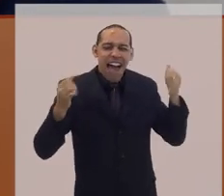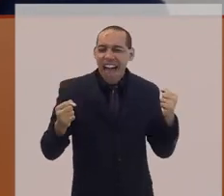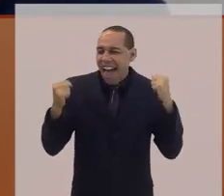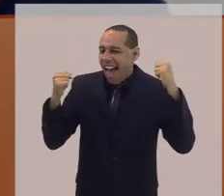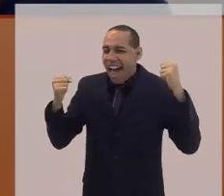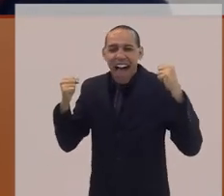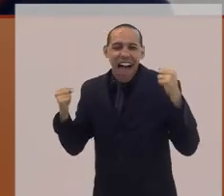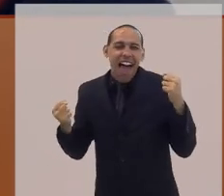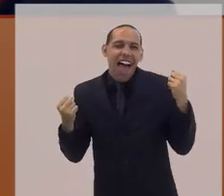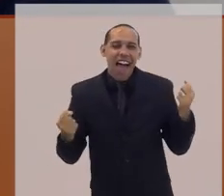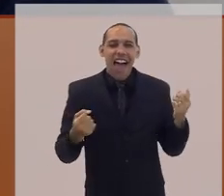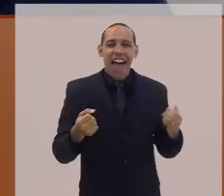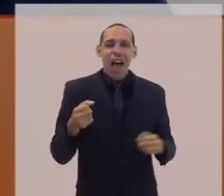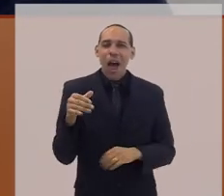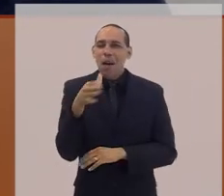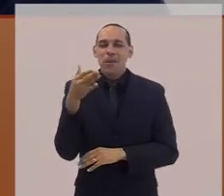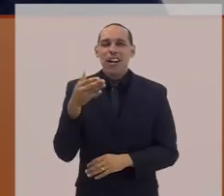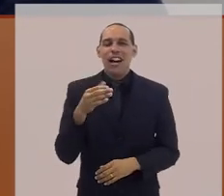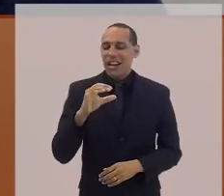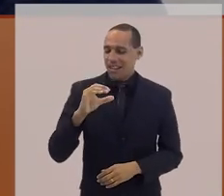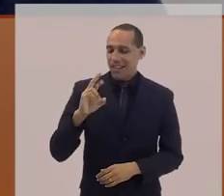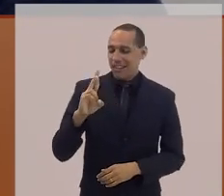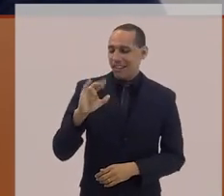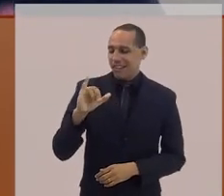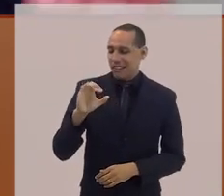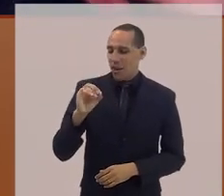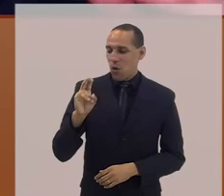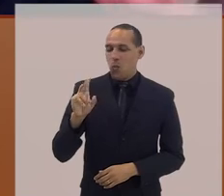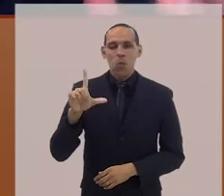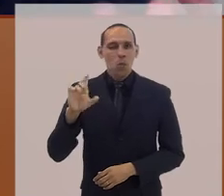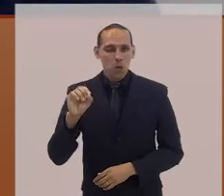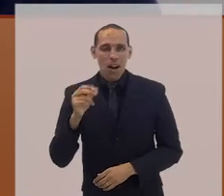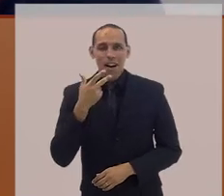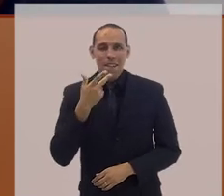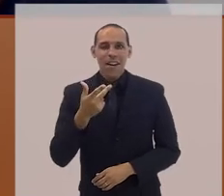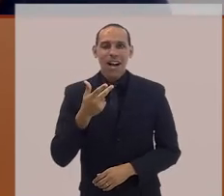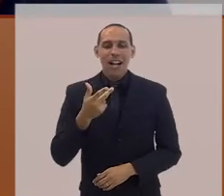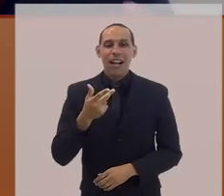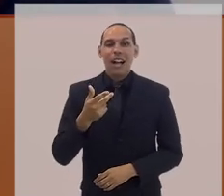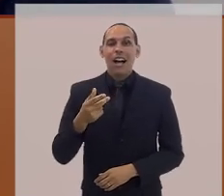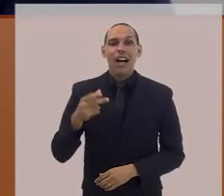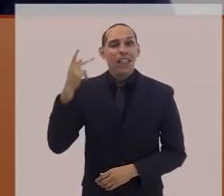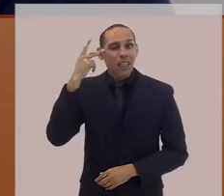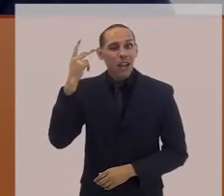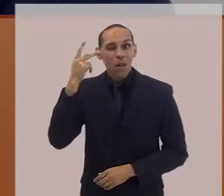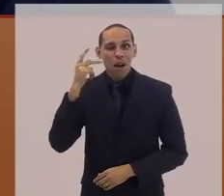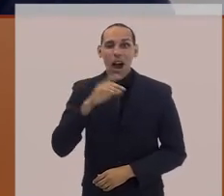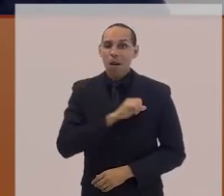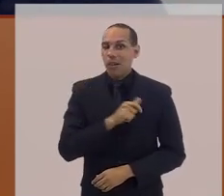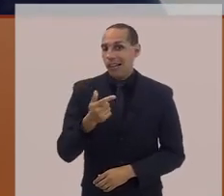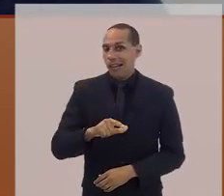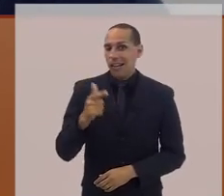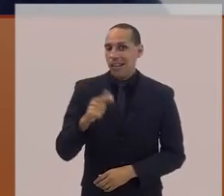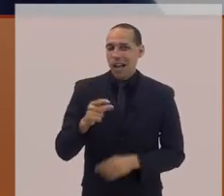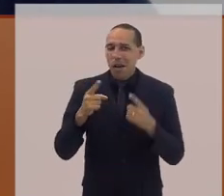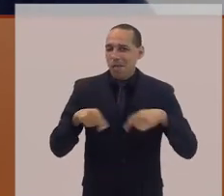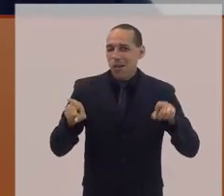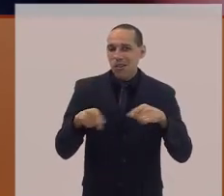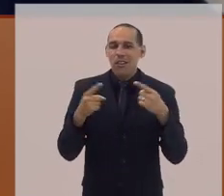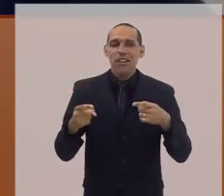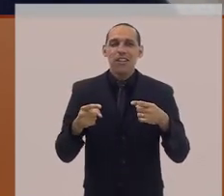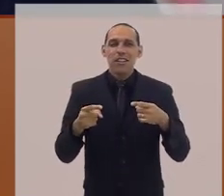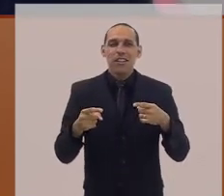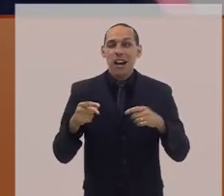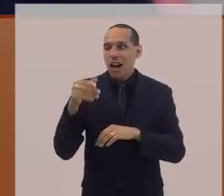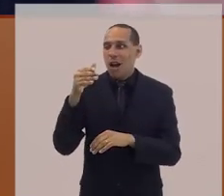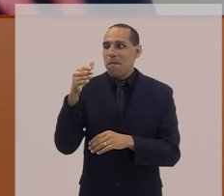naquela música Não Tem Amor em SP, Os bares estão cheios de almas tão vazias. Às vezes é